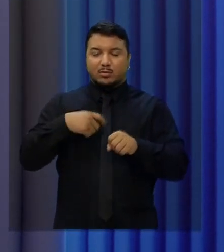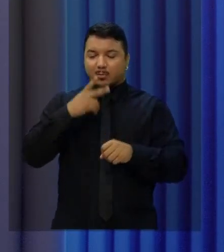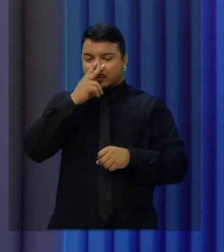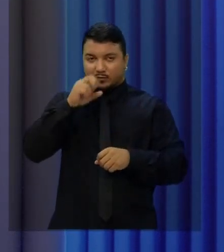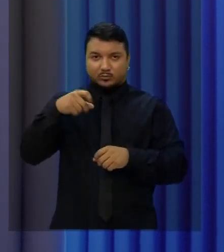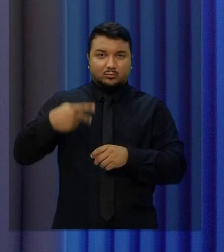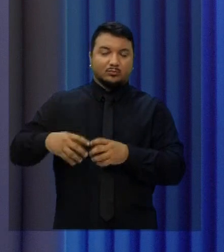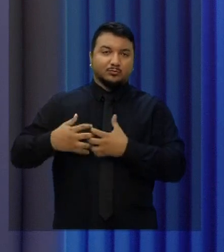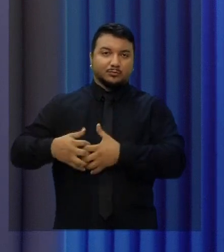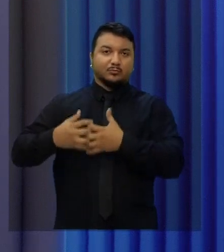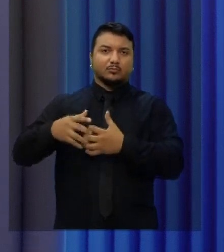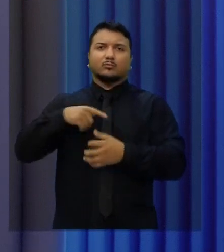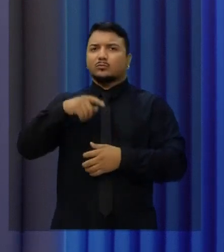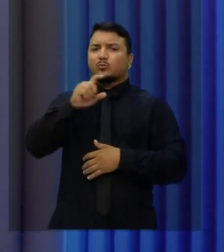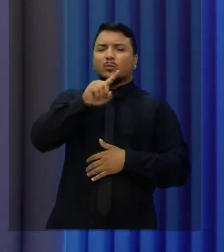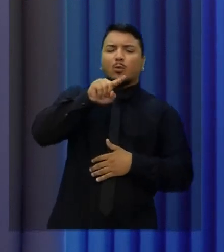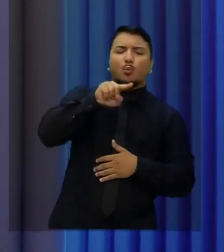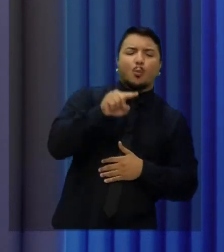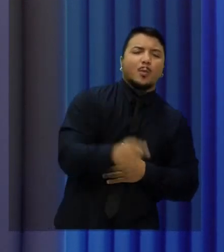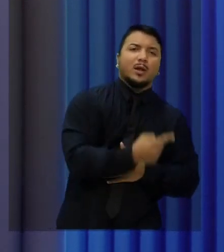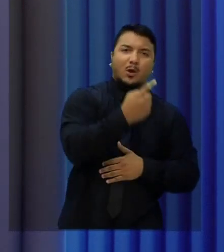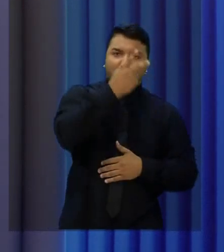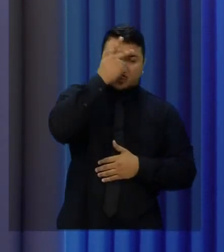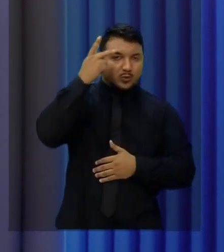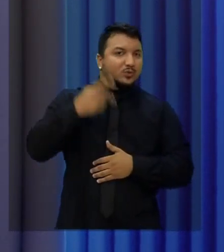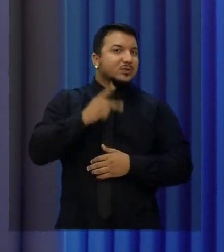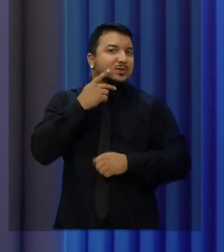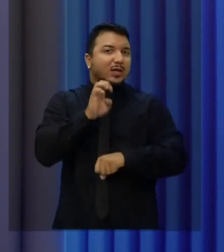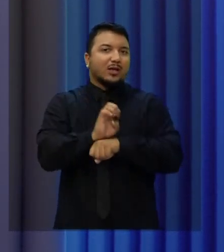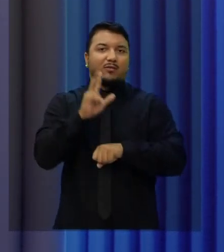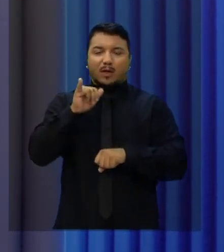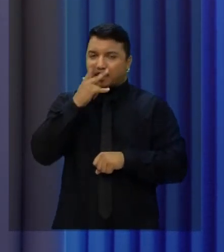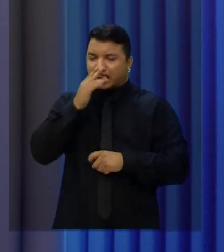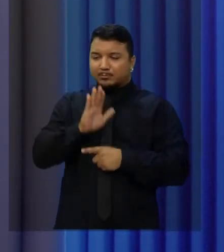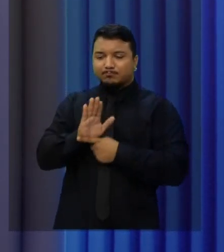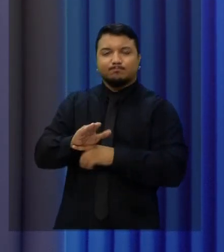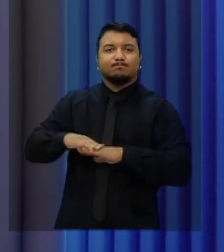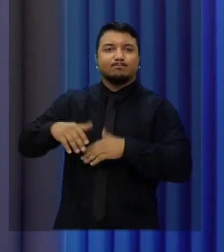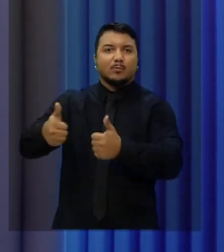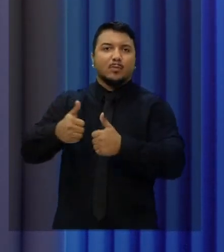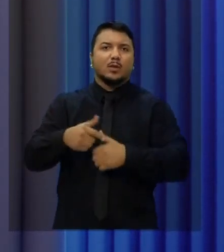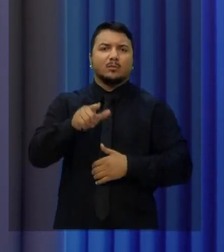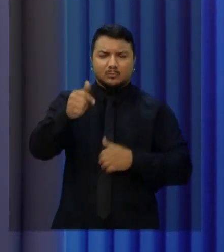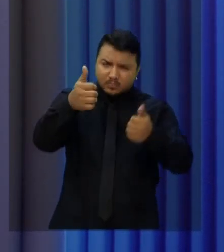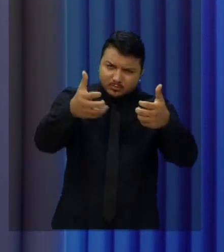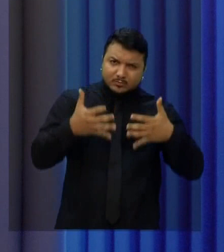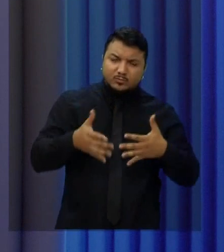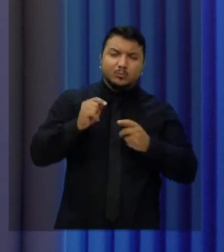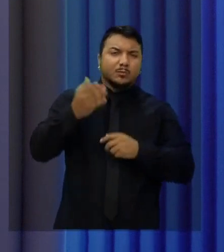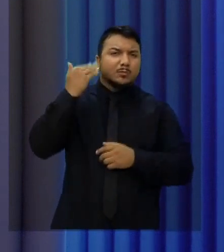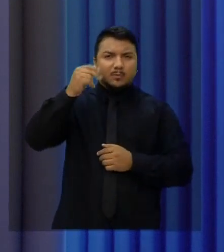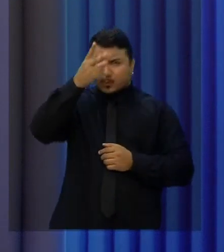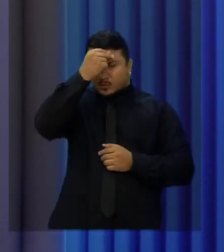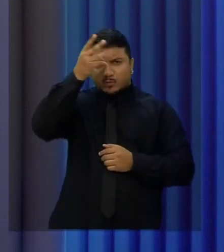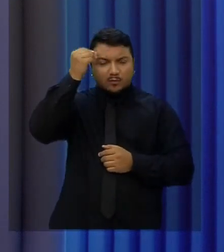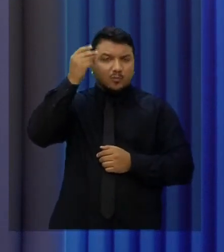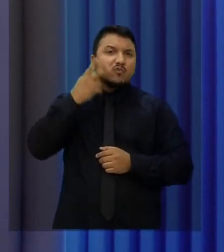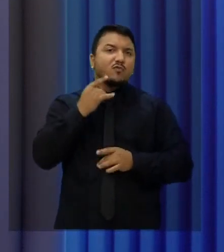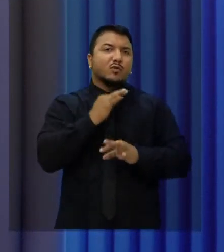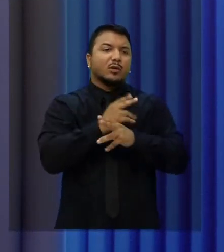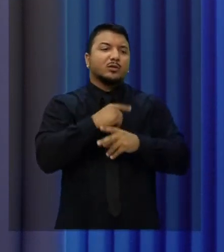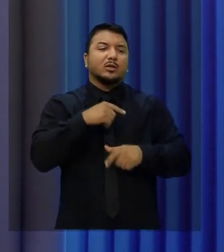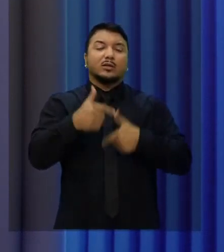beneficiados com essa medida. E por falar em emprego, candidato, você tem que explicar para o eleitor porque o senhor, quando estava na Prefeitura de Fortaleza, tinha três